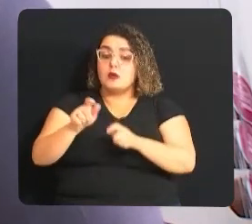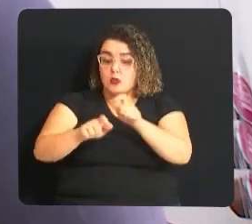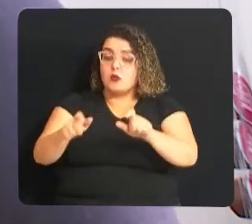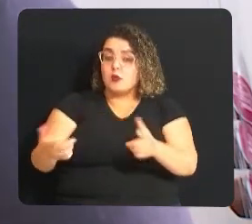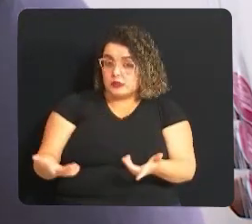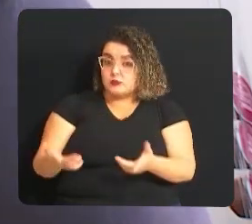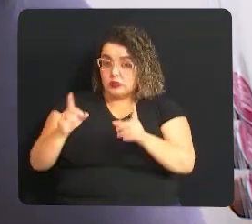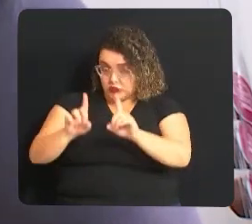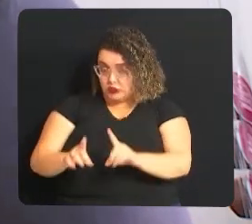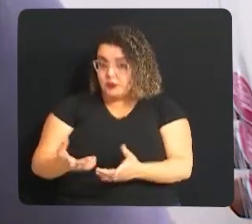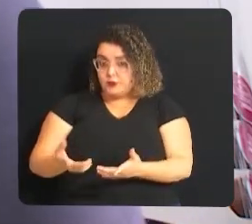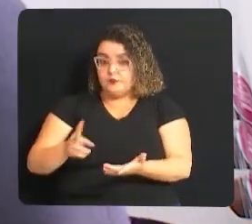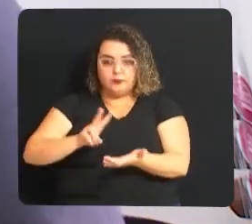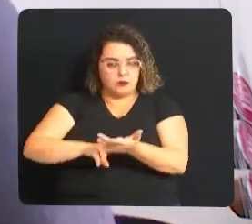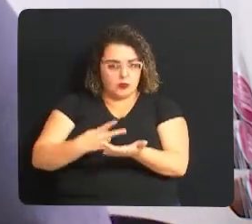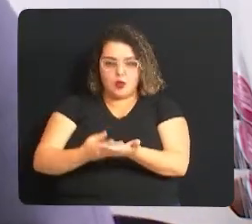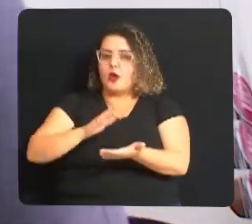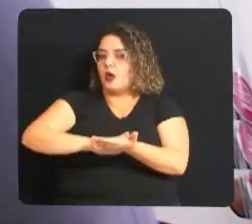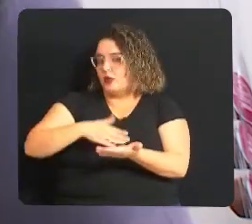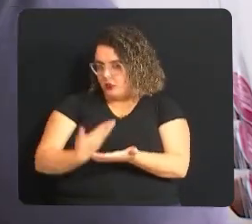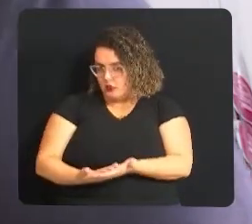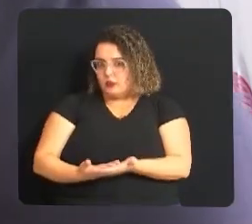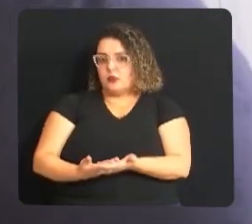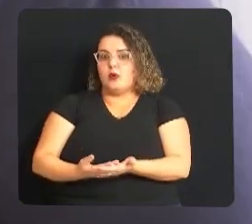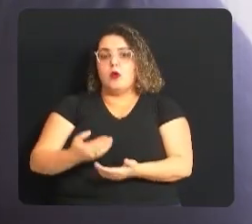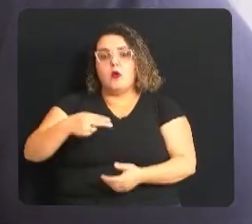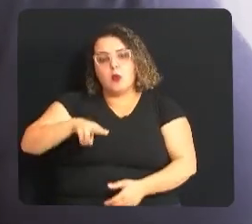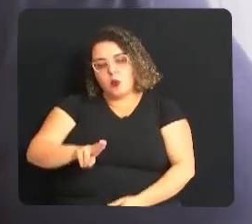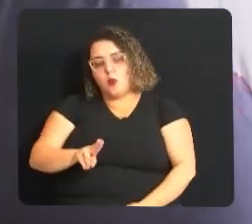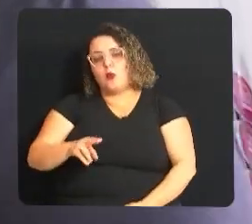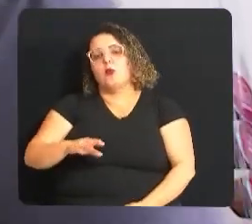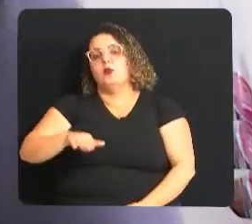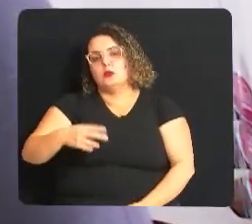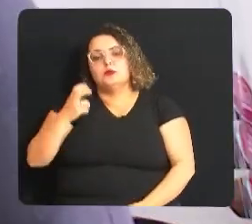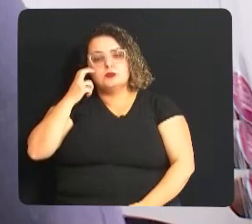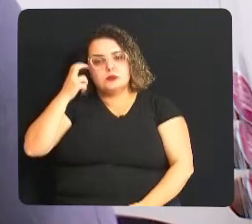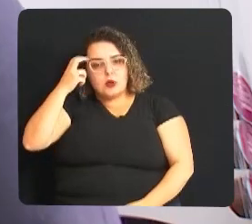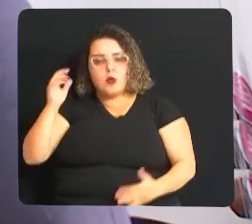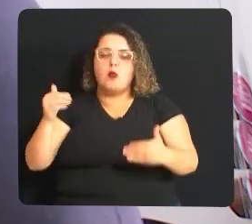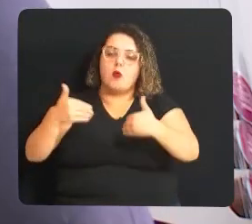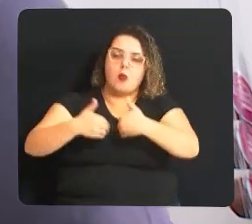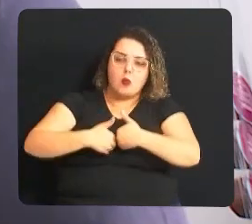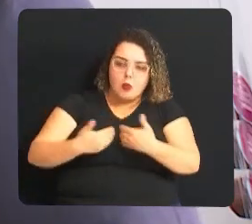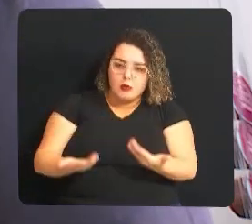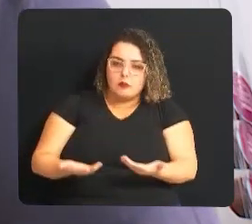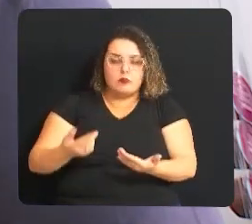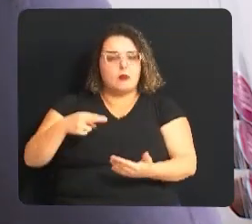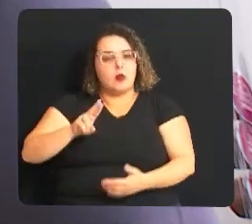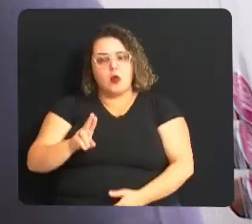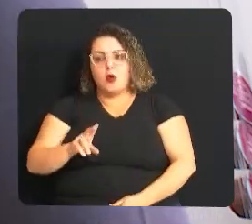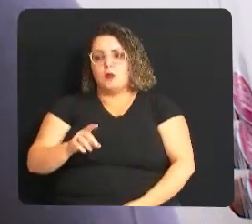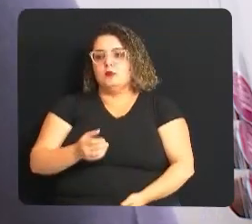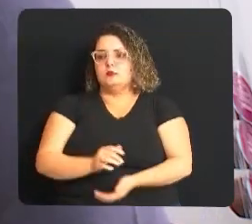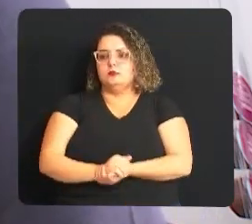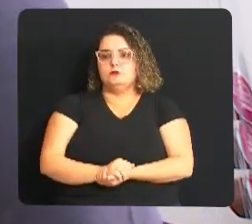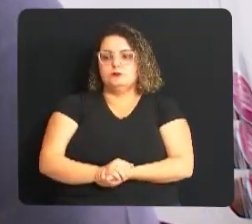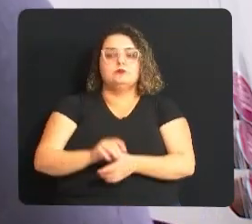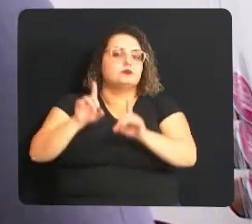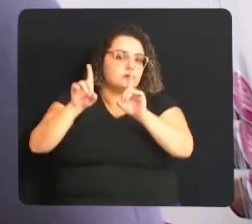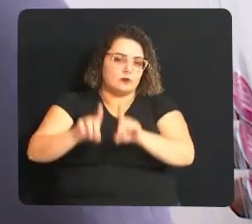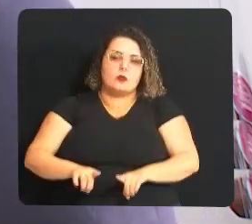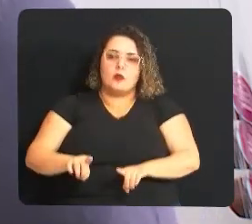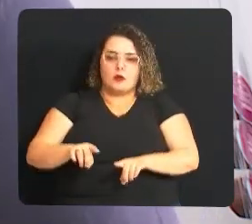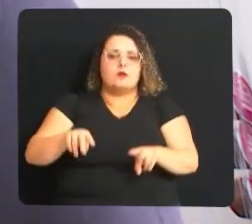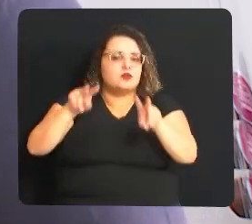fazemos a tradução, ou quando é deficiente intelectual, ou autista, ou deficiente visual,